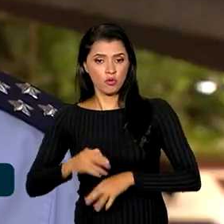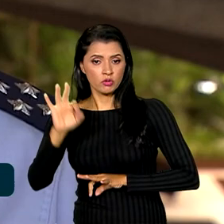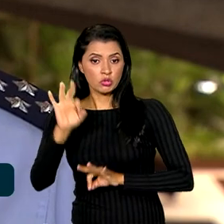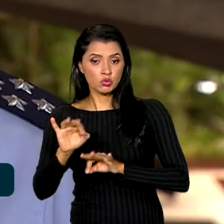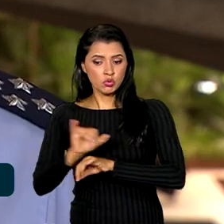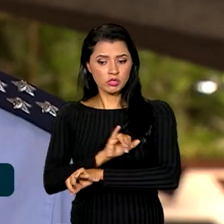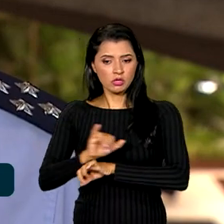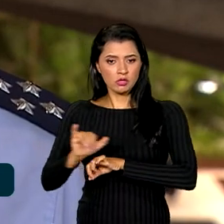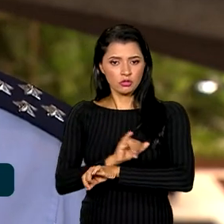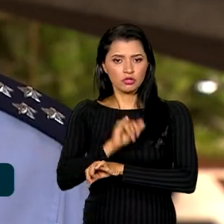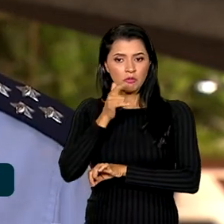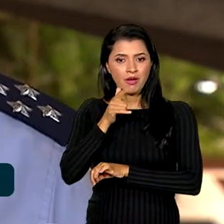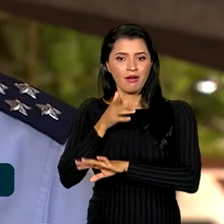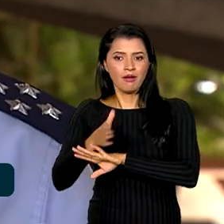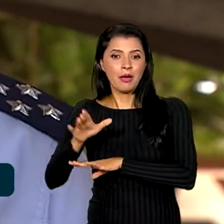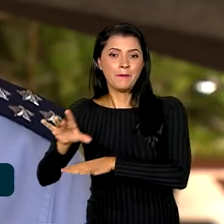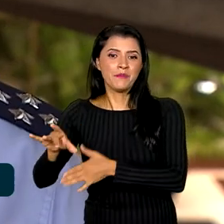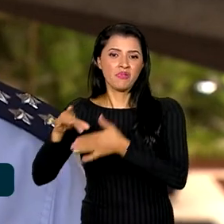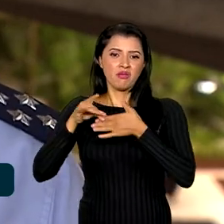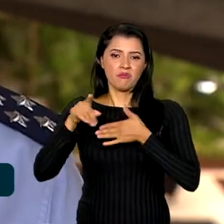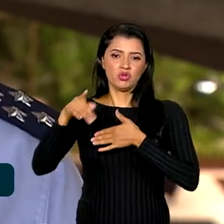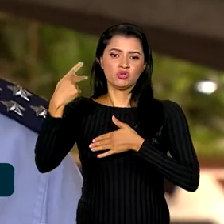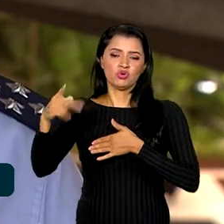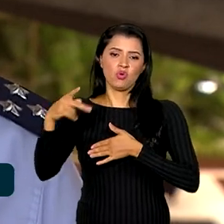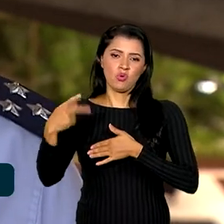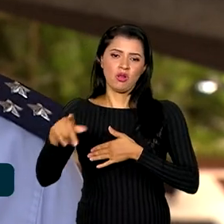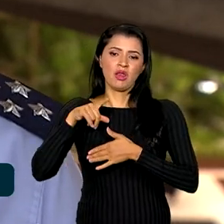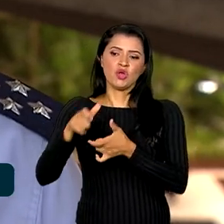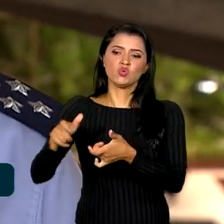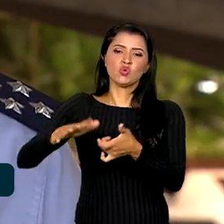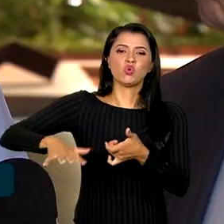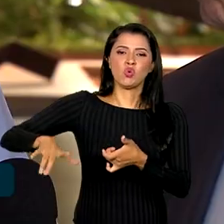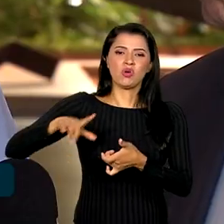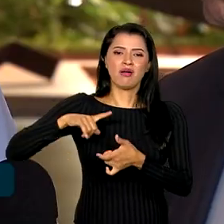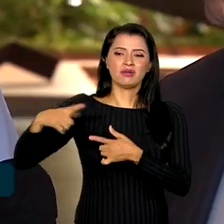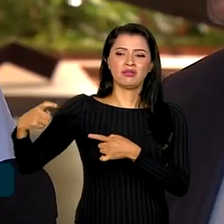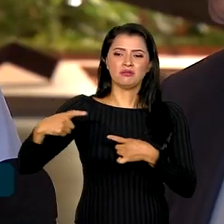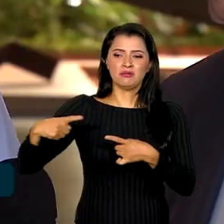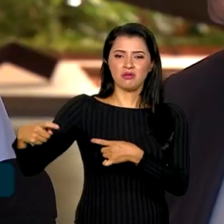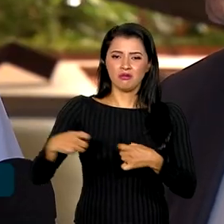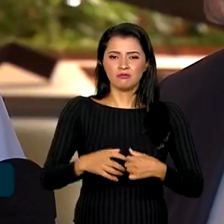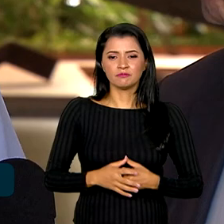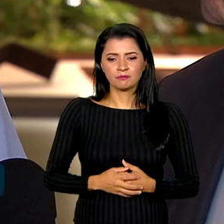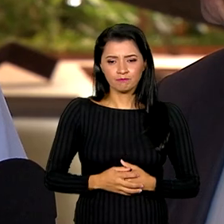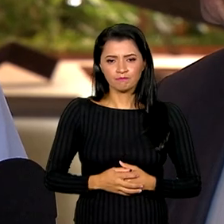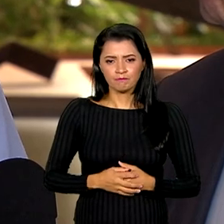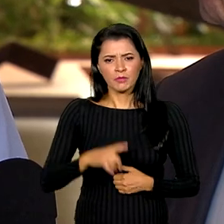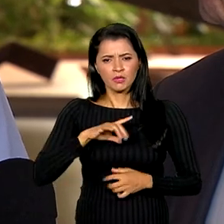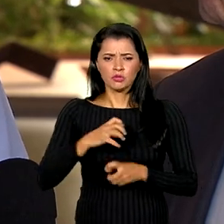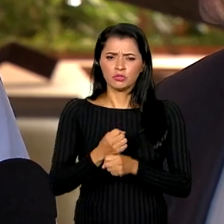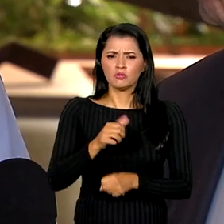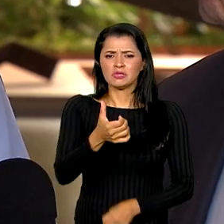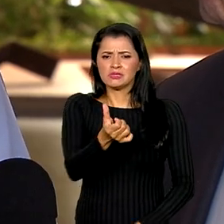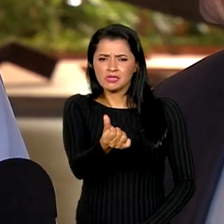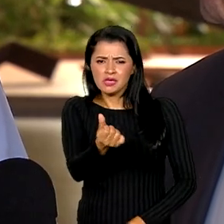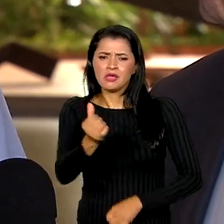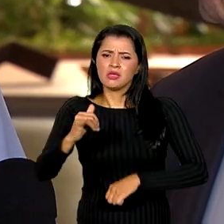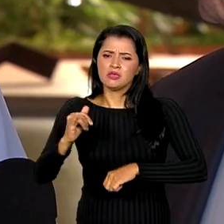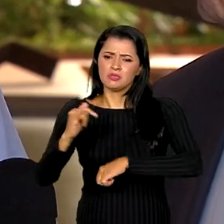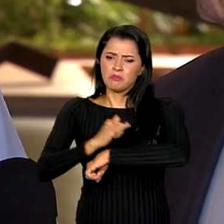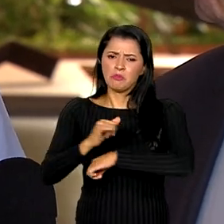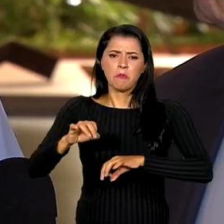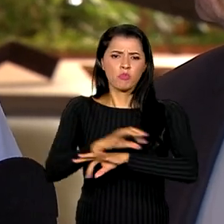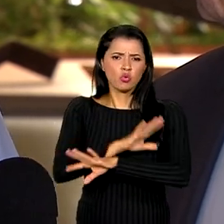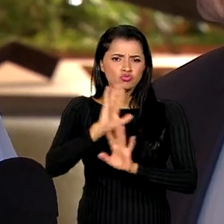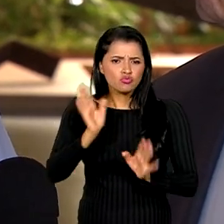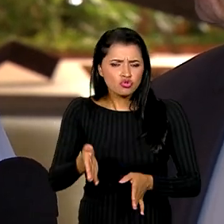estratégia para a retirada dos cidadãos do Brasil da zona de conflito. Estamos então com em torno de seis aeronaves prontas para essa missão,